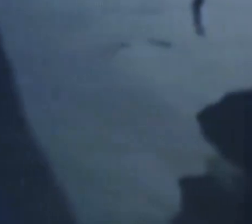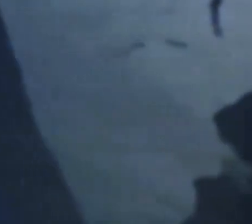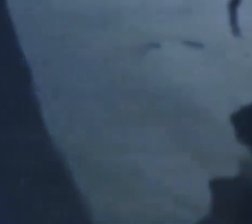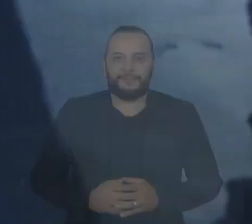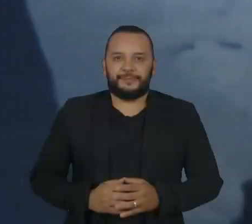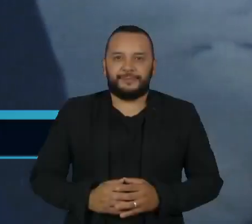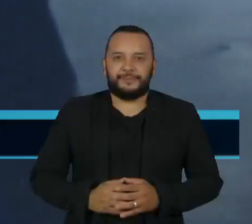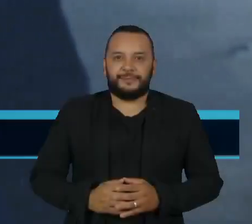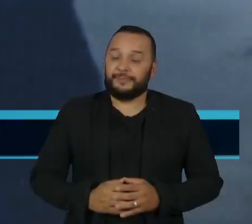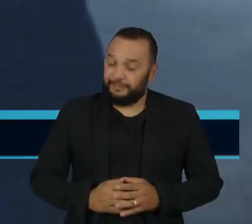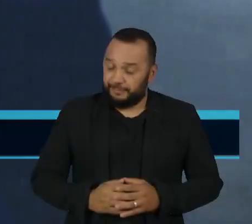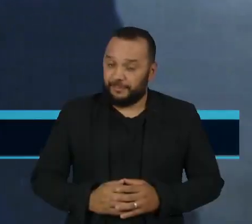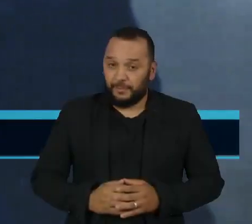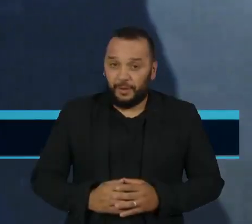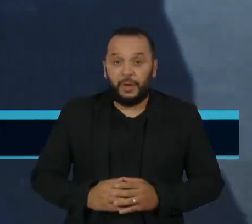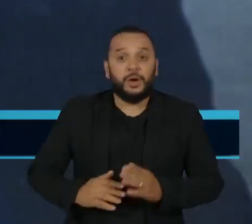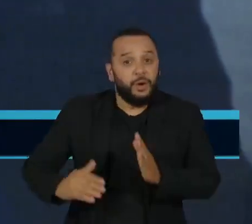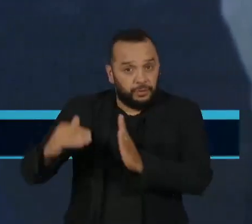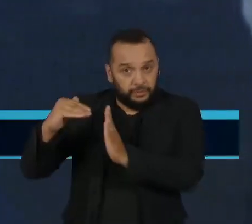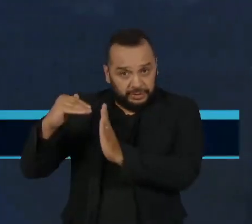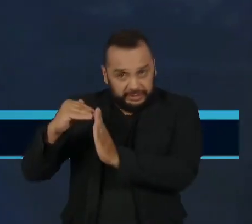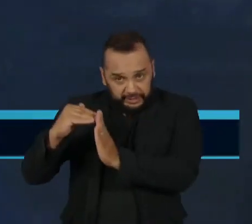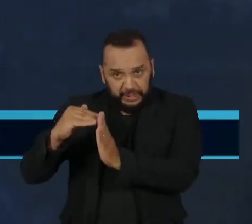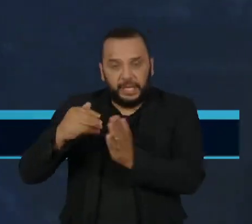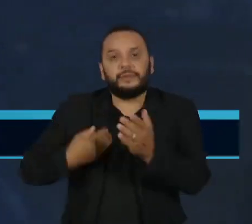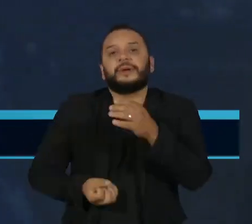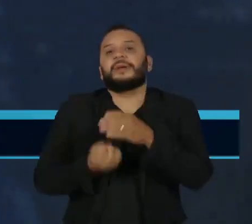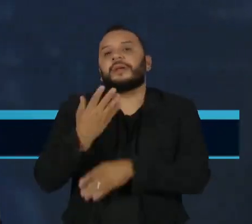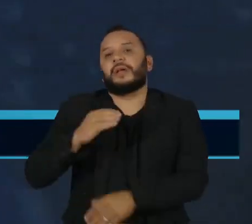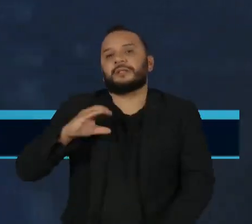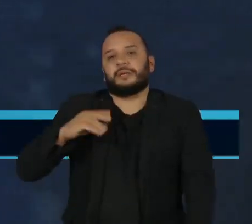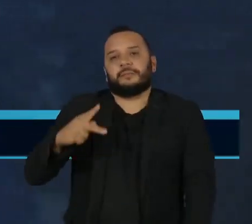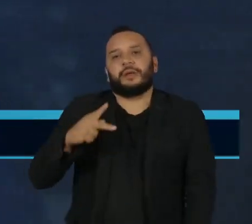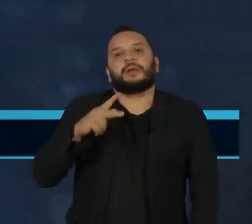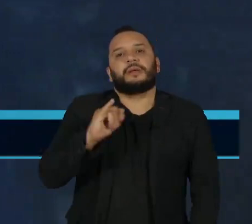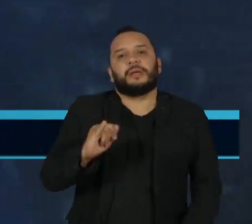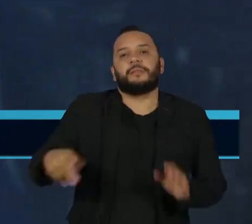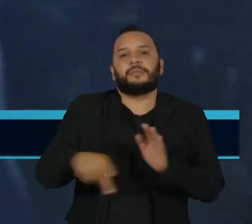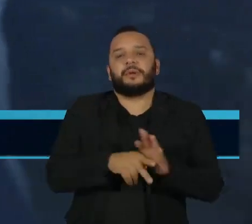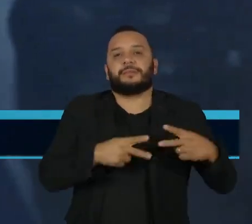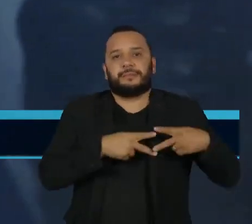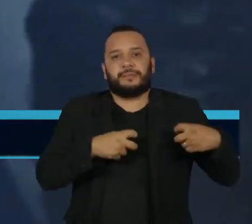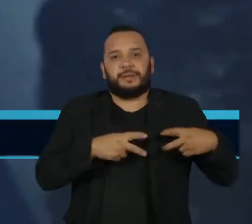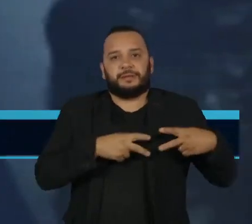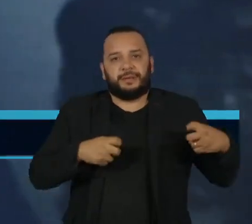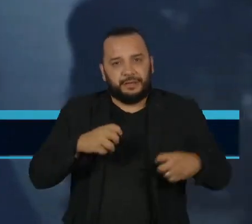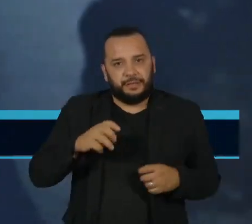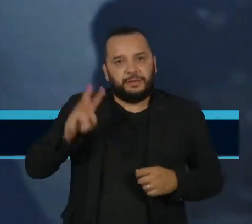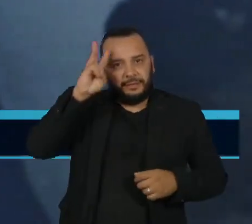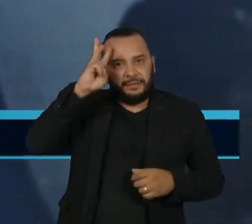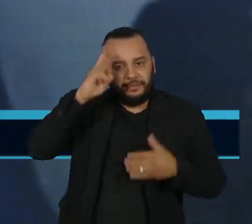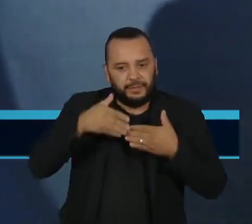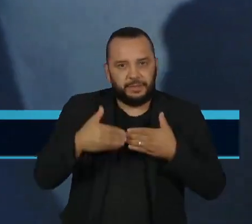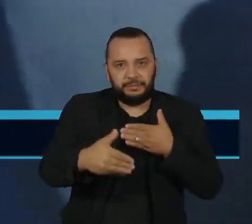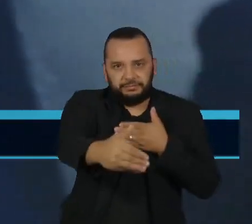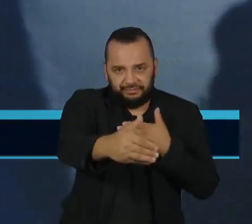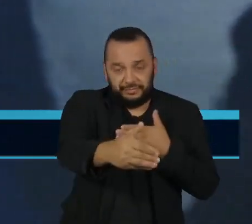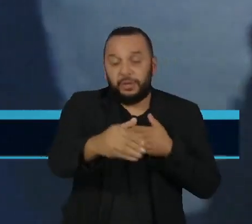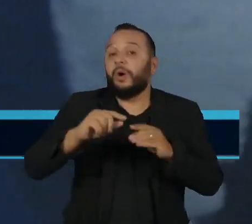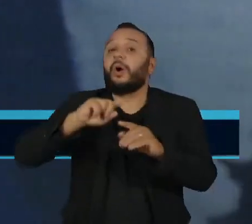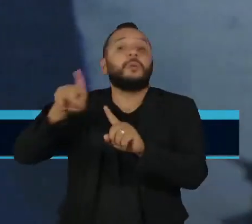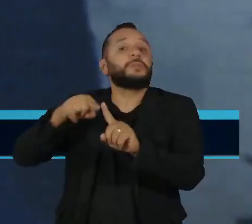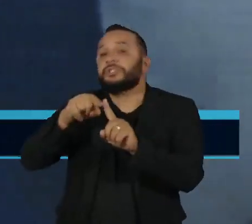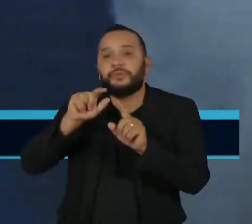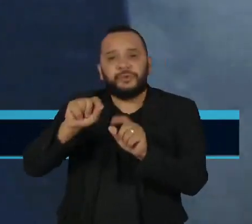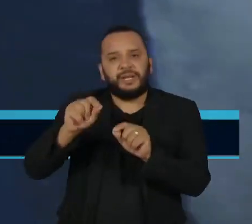O Senado Federal deve instalar a CPI da Braskem na próxima terça-feira. O objetivo da comissão é investigar a empresa